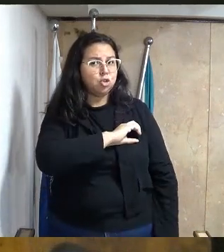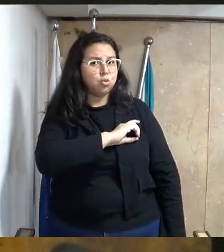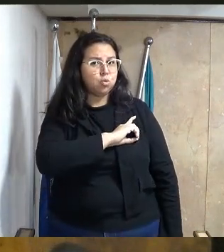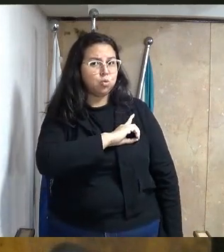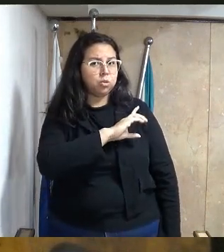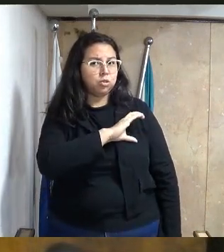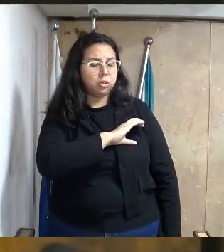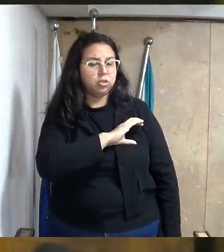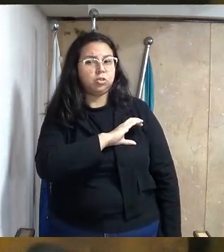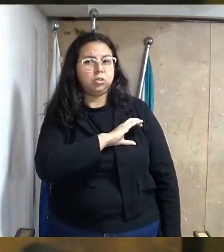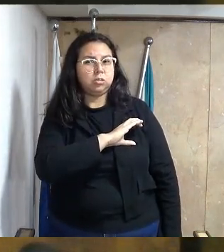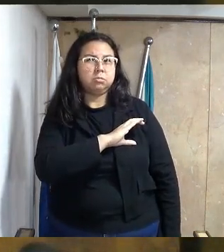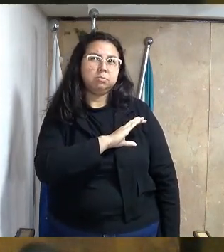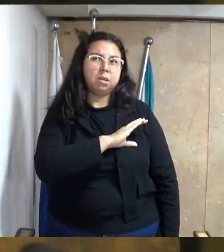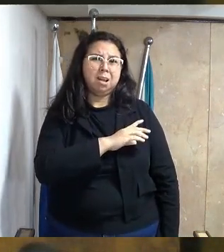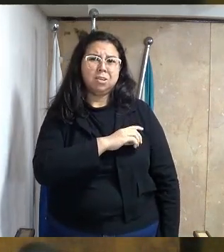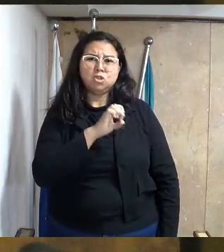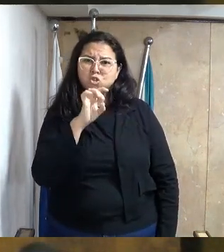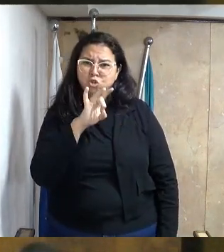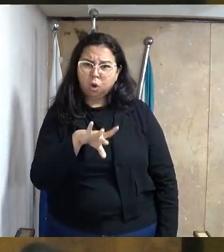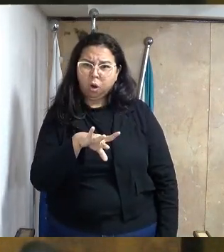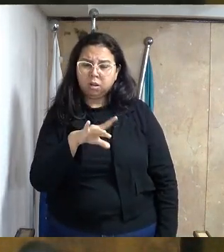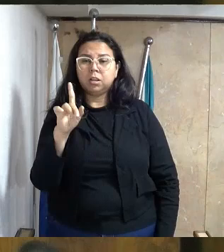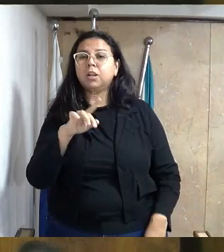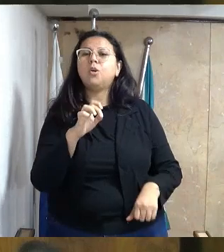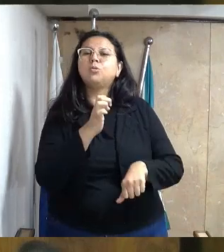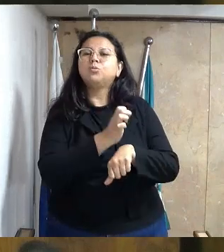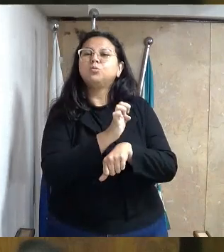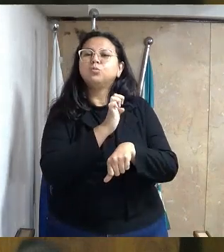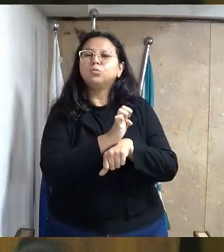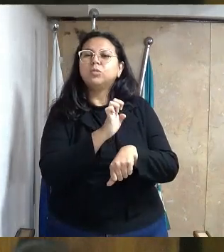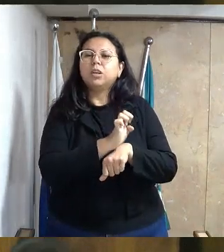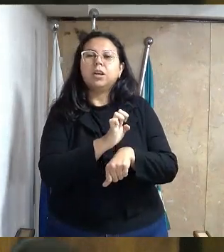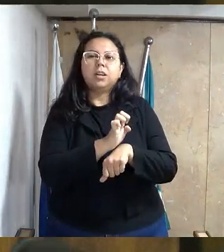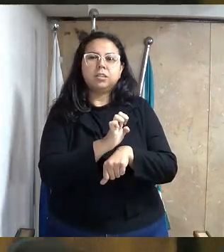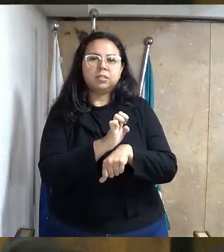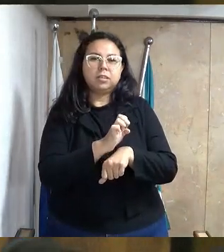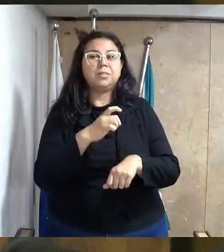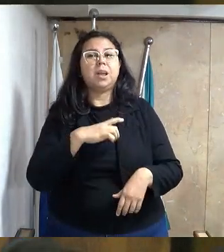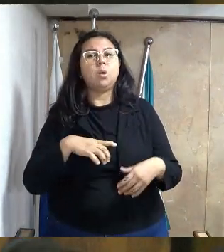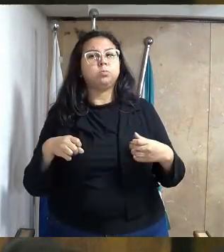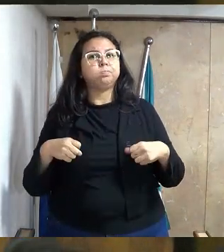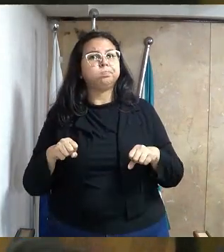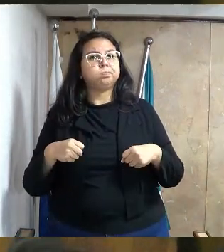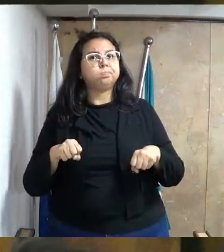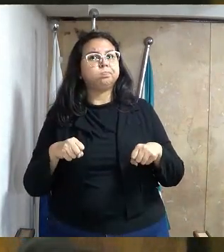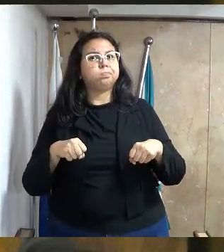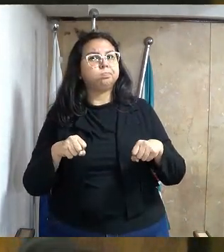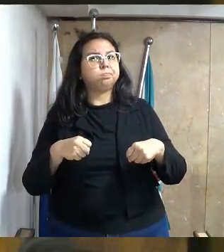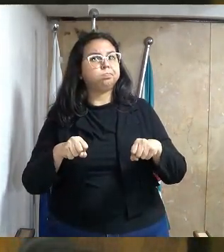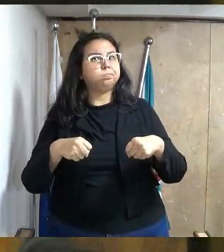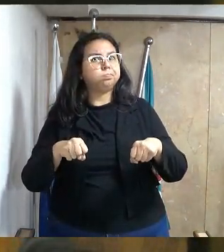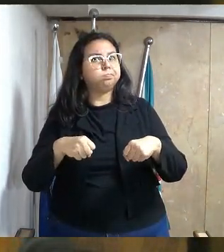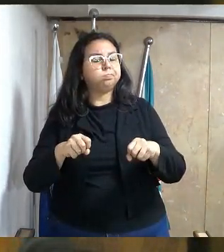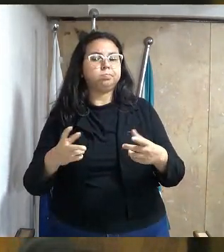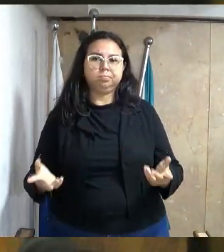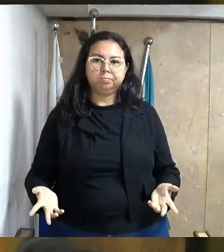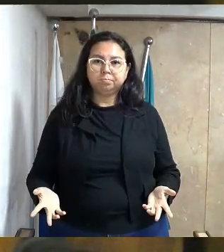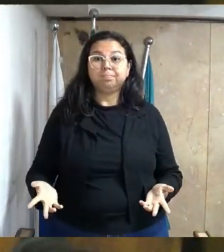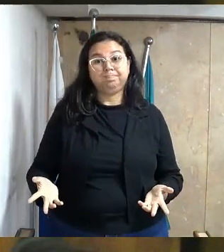nosso município não, em todo o estado do Rio de Janeiro, esse rolezinho de motociclista, né, vereador Ivan?